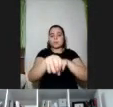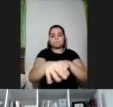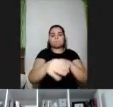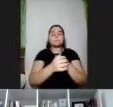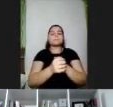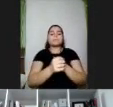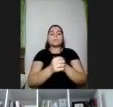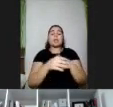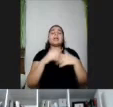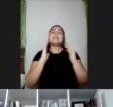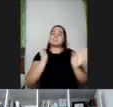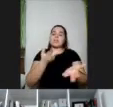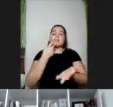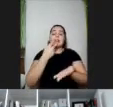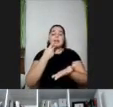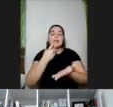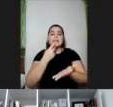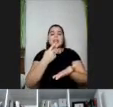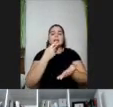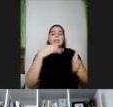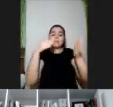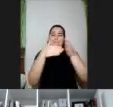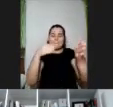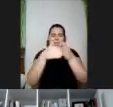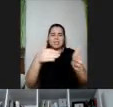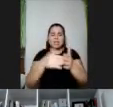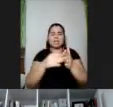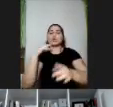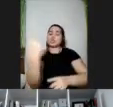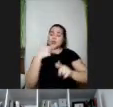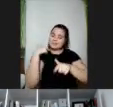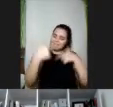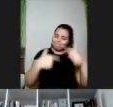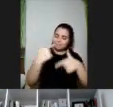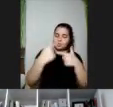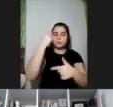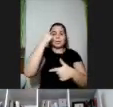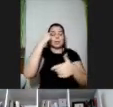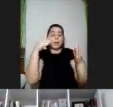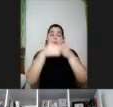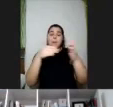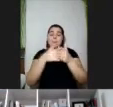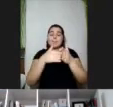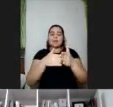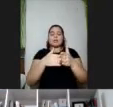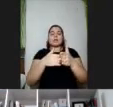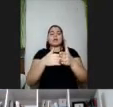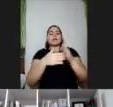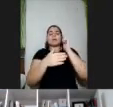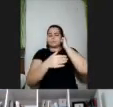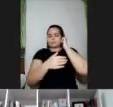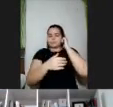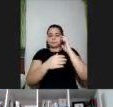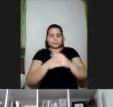Como eu falei ali da questão das barreiras, a gente trabalha pensando aí as barreiras físicas, que são também as que são